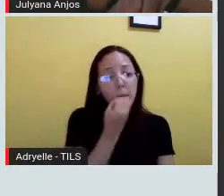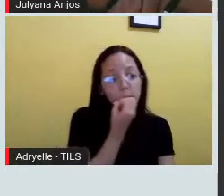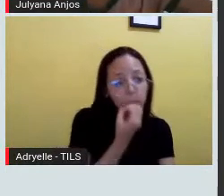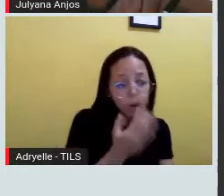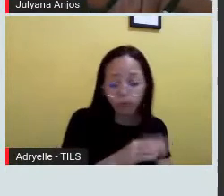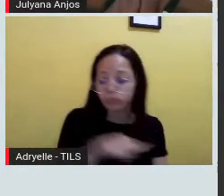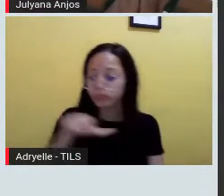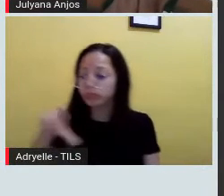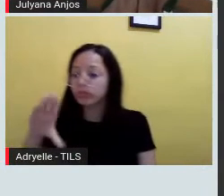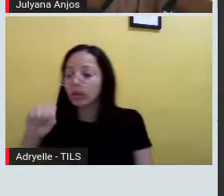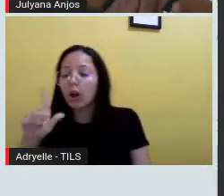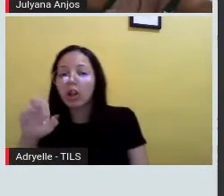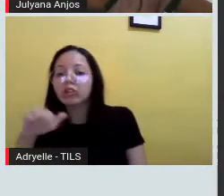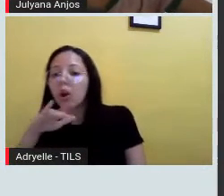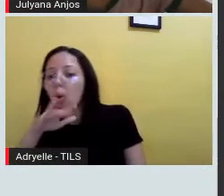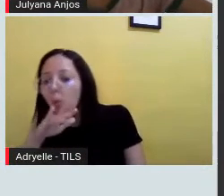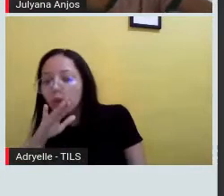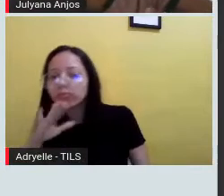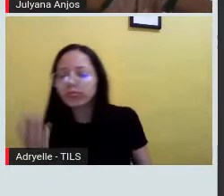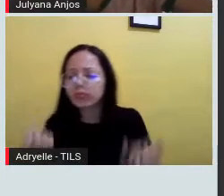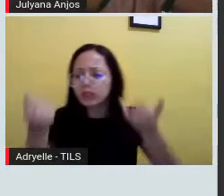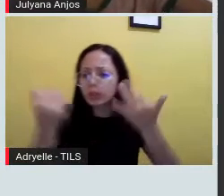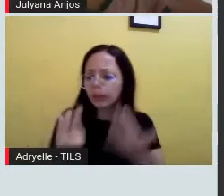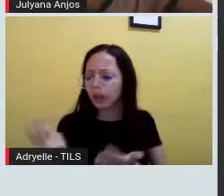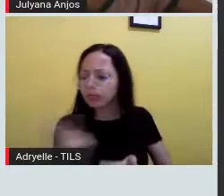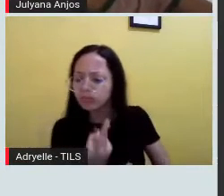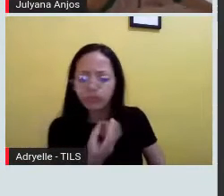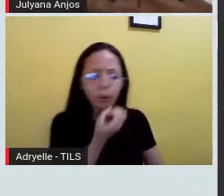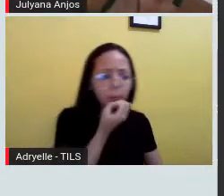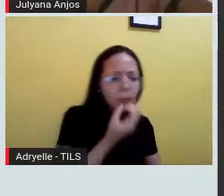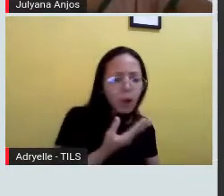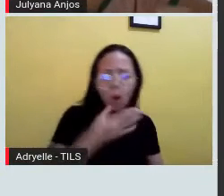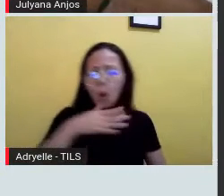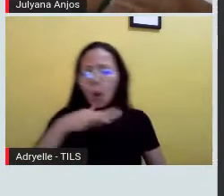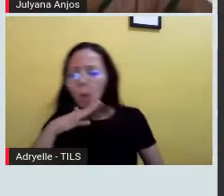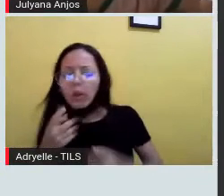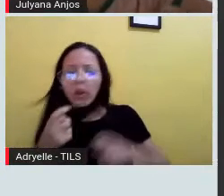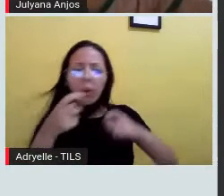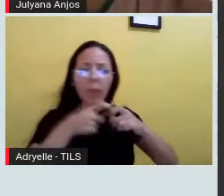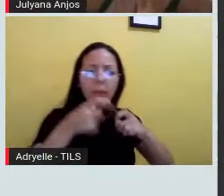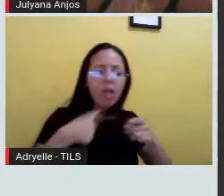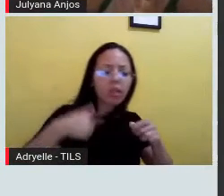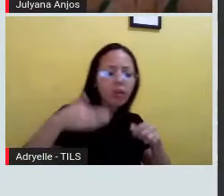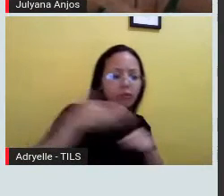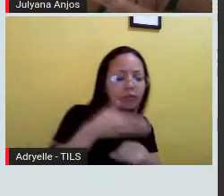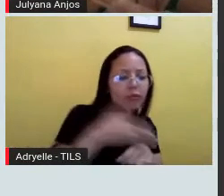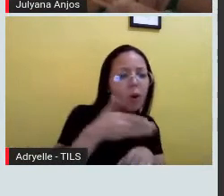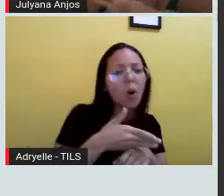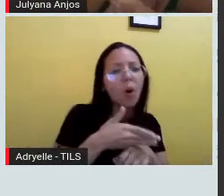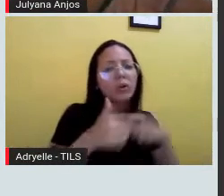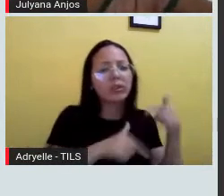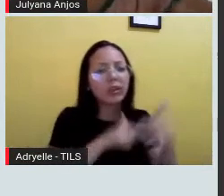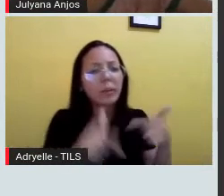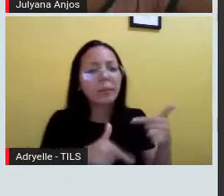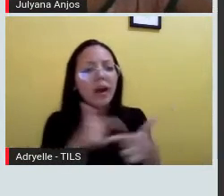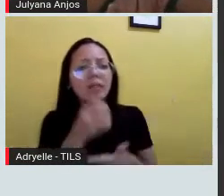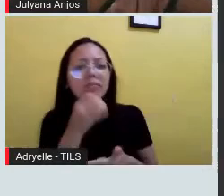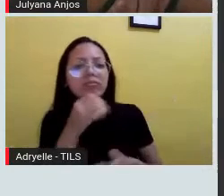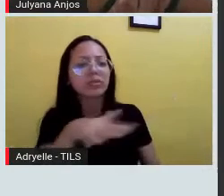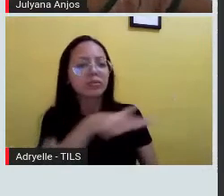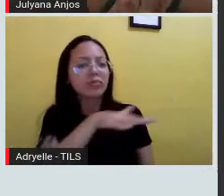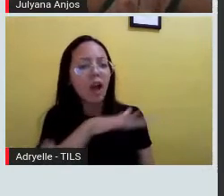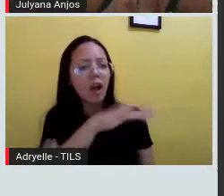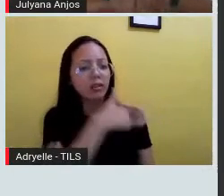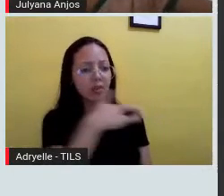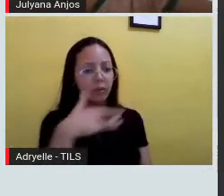trazer pra vocês que, quando a gente fala de colesterol bom e colesterol ruim, quando os médicos, né, a gente trabalha isso principalmente na área de